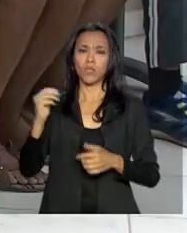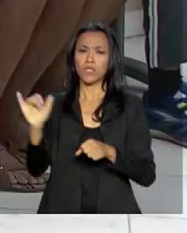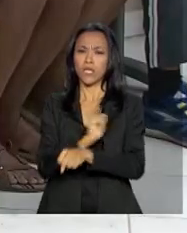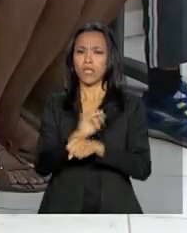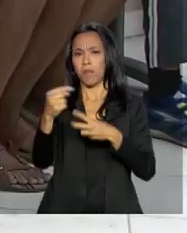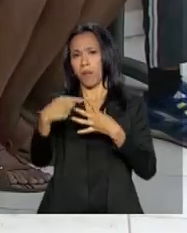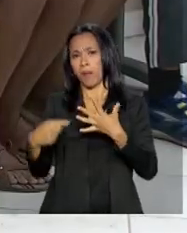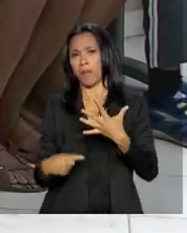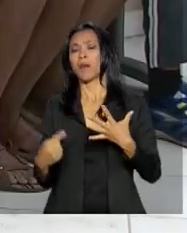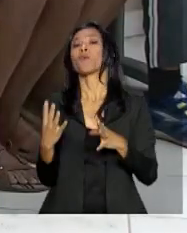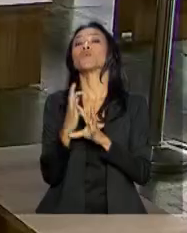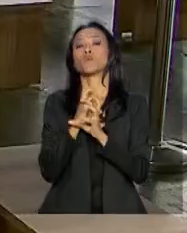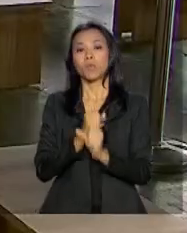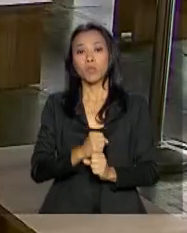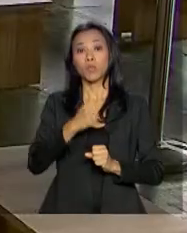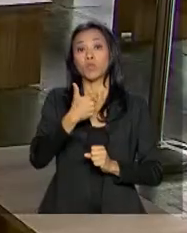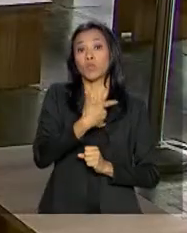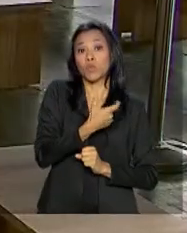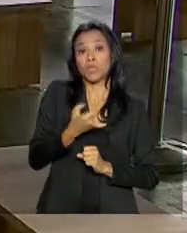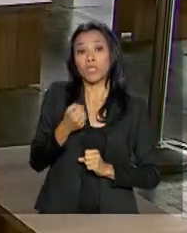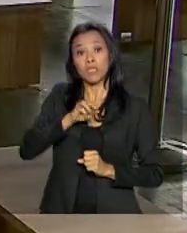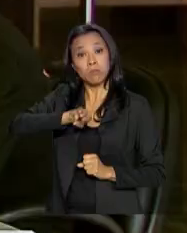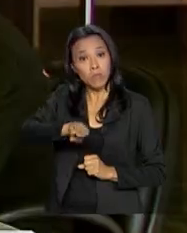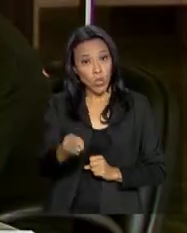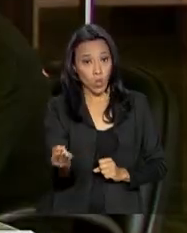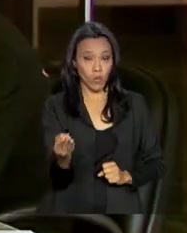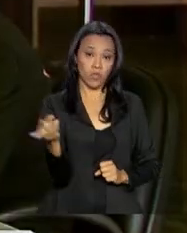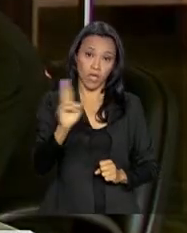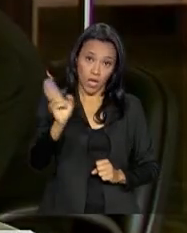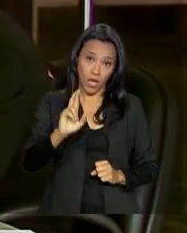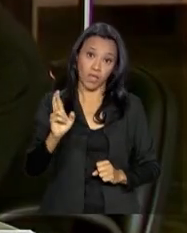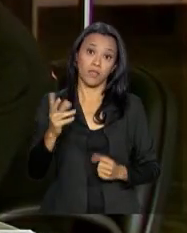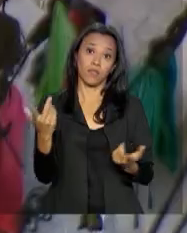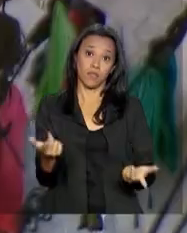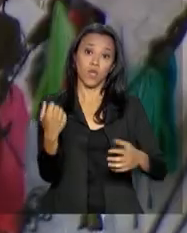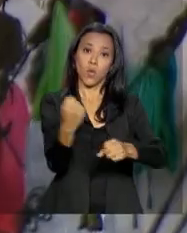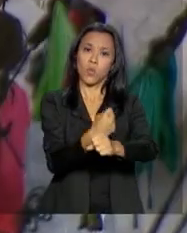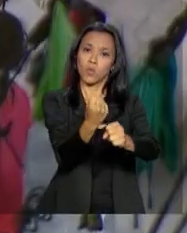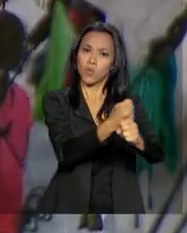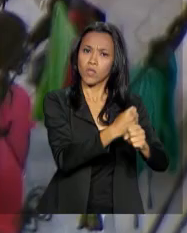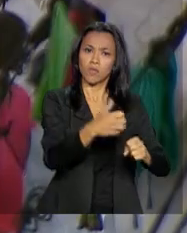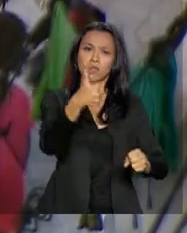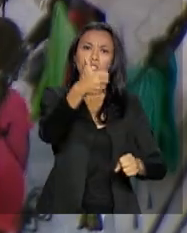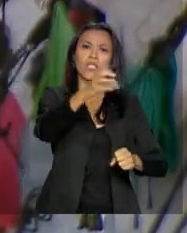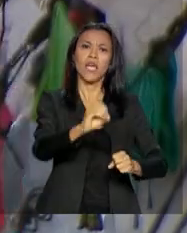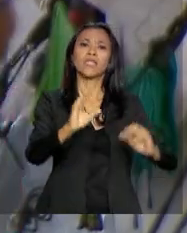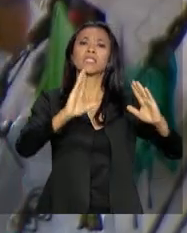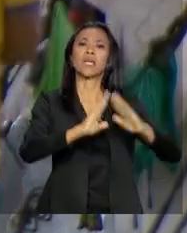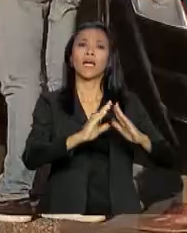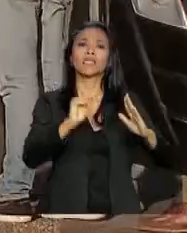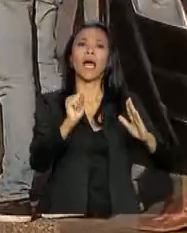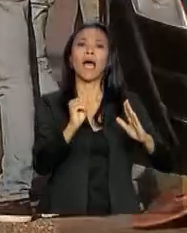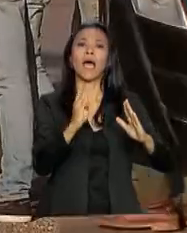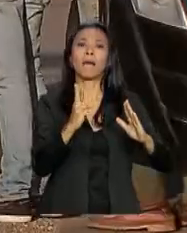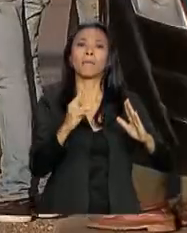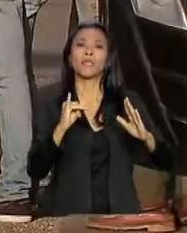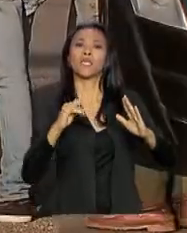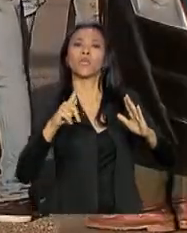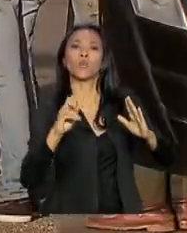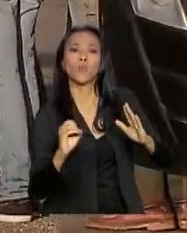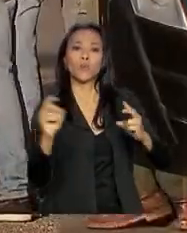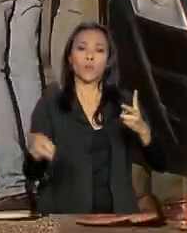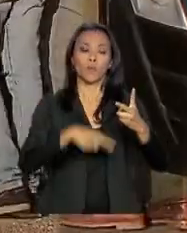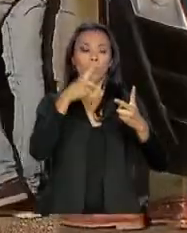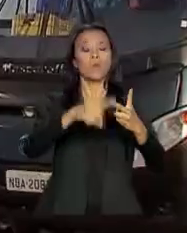200 milhões de reais, como o ordenamento da fronteira, construção de 10 abrigos temporários, além do processo